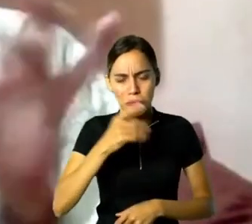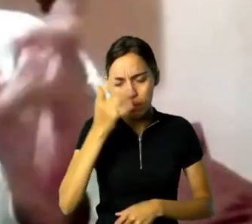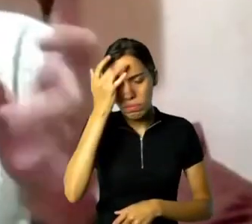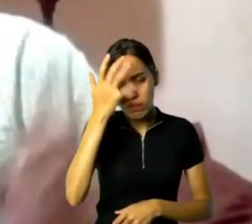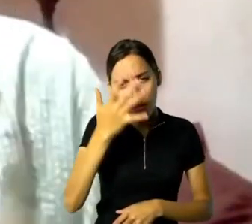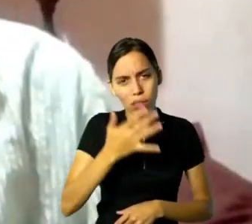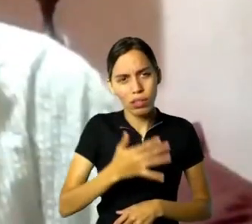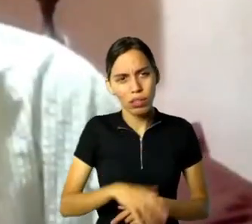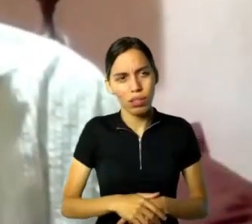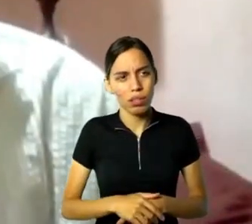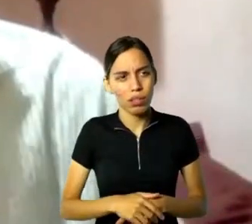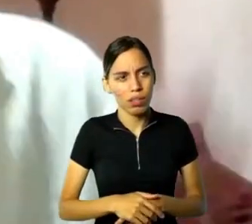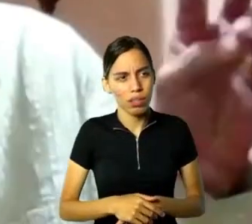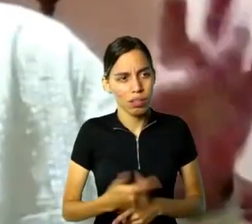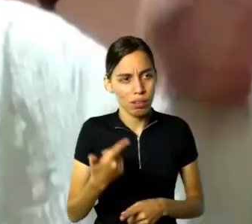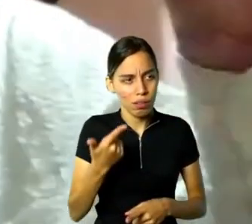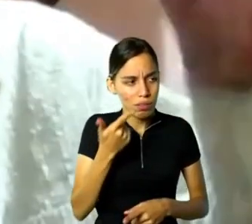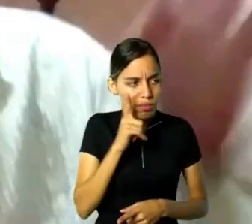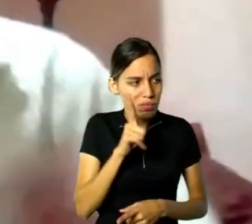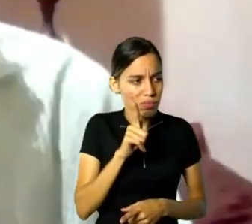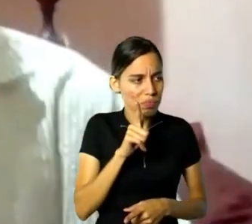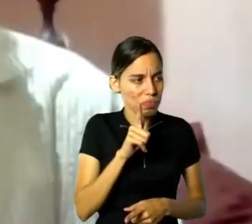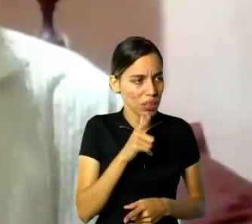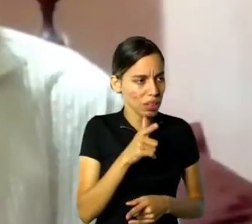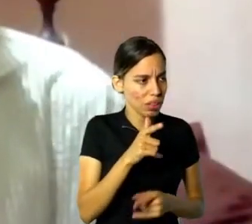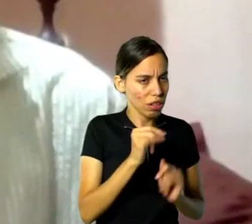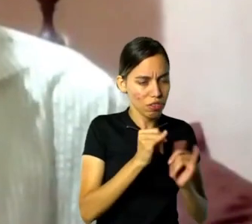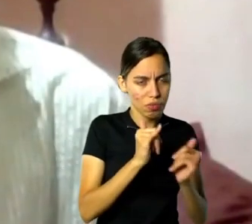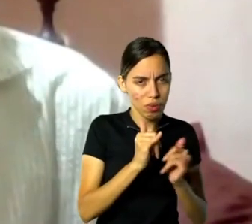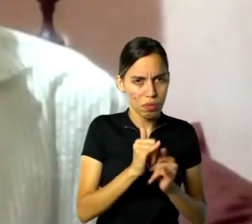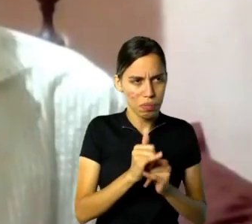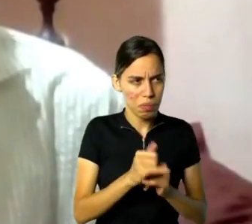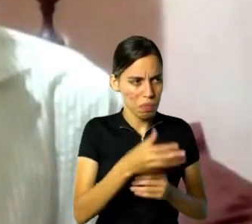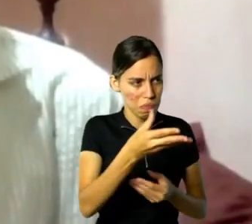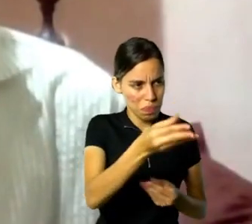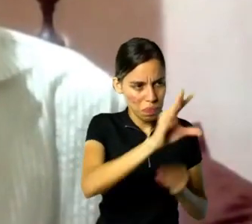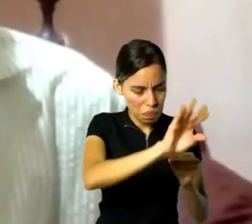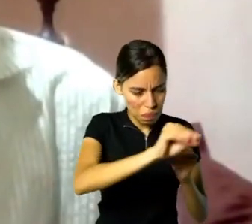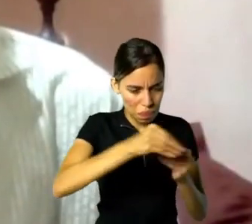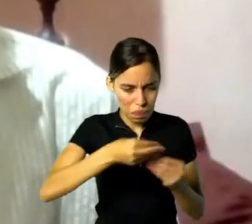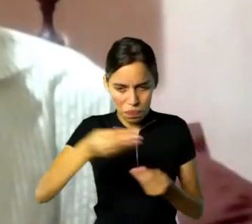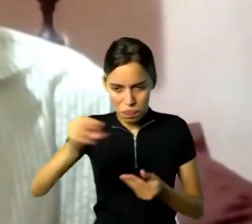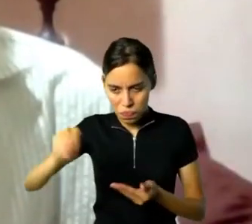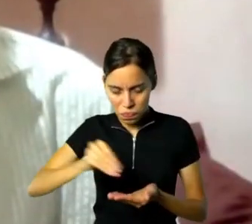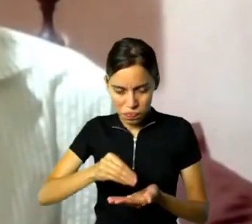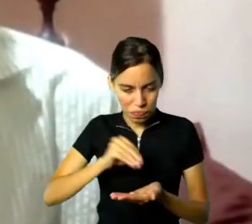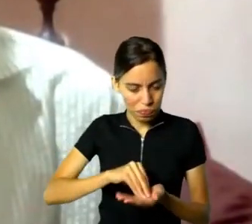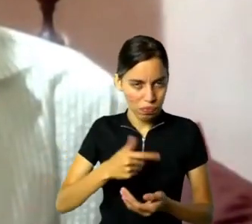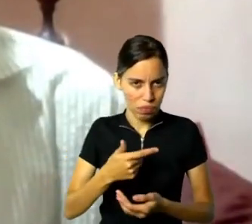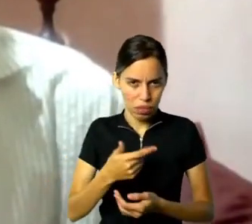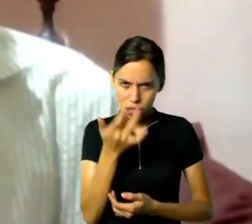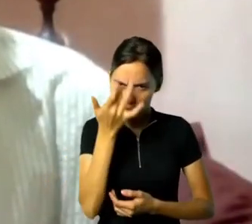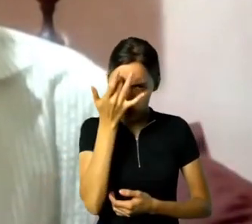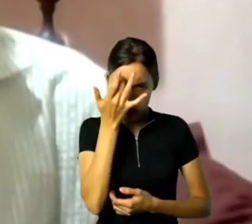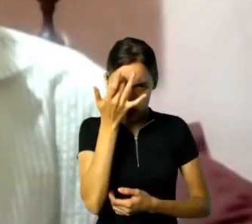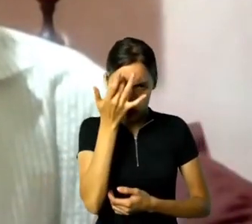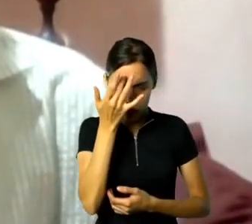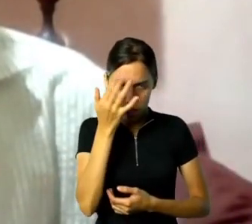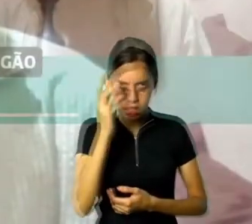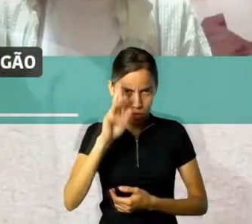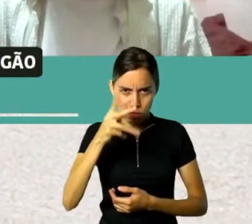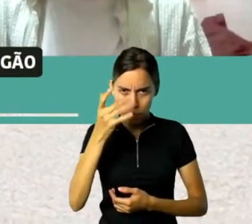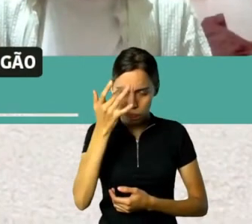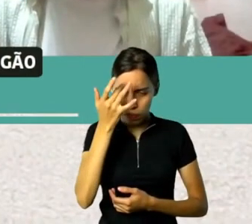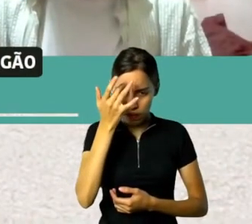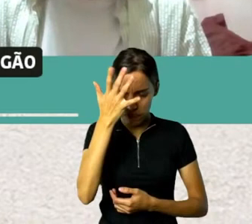consegue, não é fácil, assim, pra poder colocar, assim, não é fácil. Sim. Uma coisa que eu fiquei